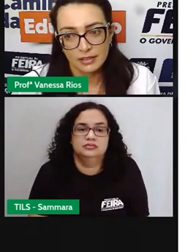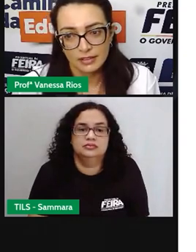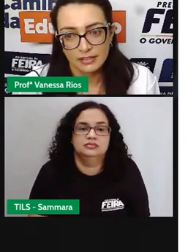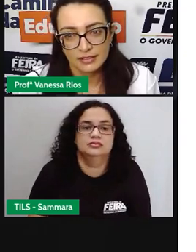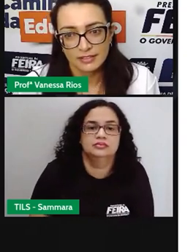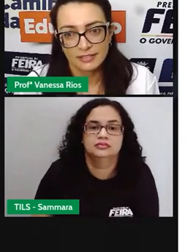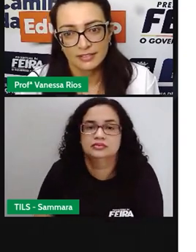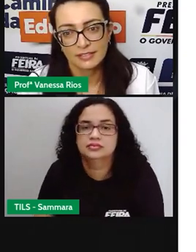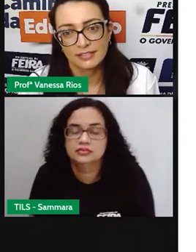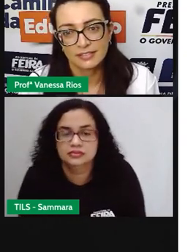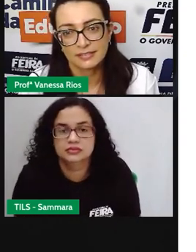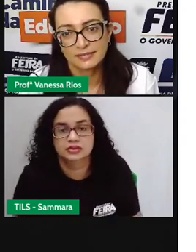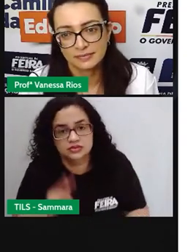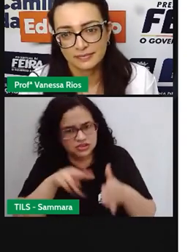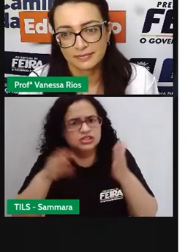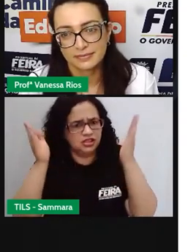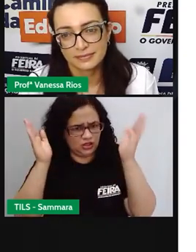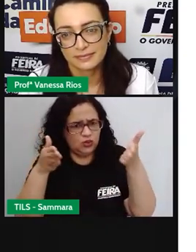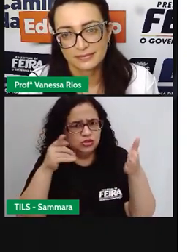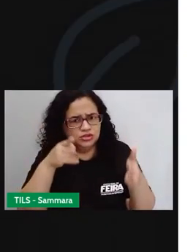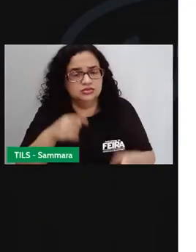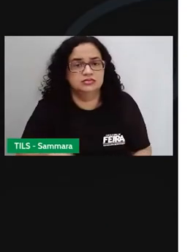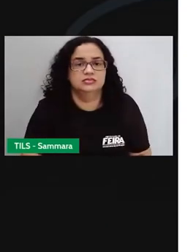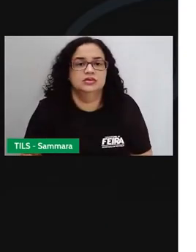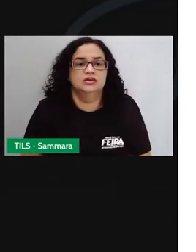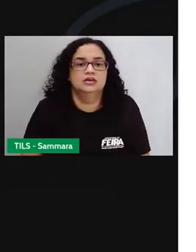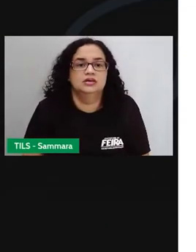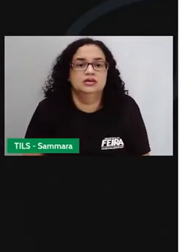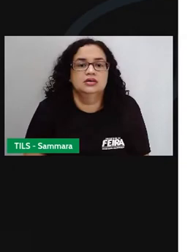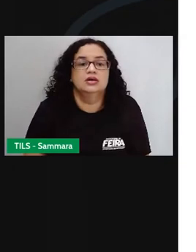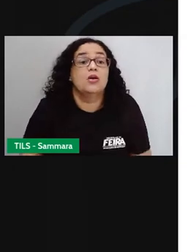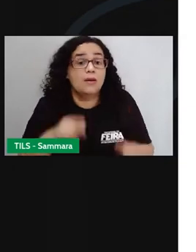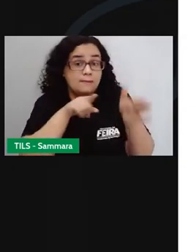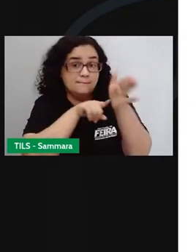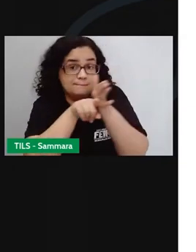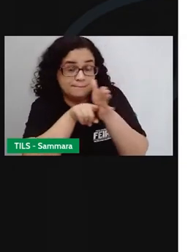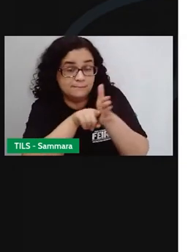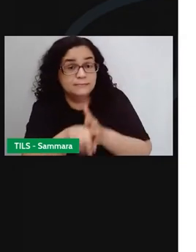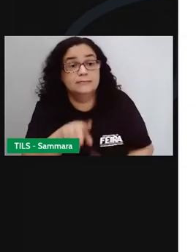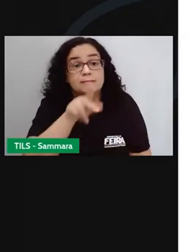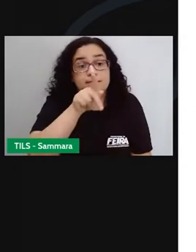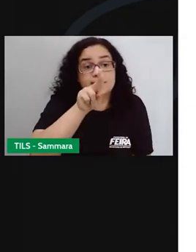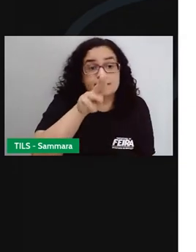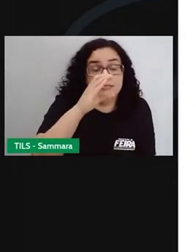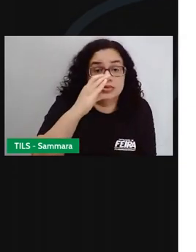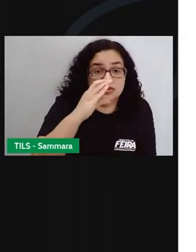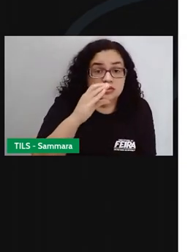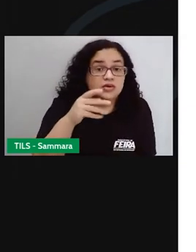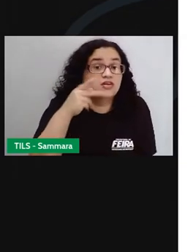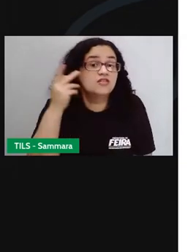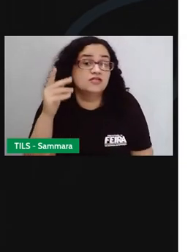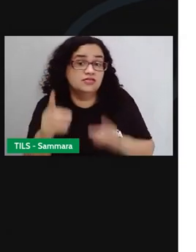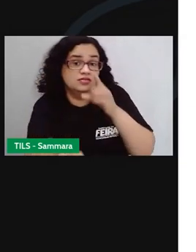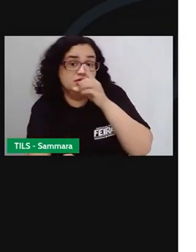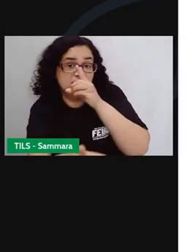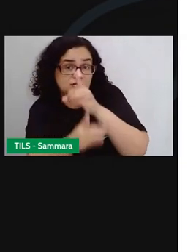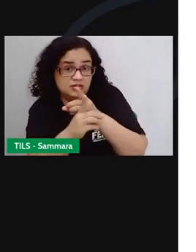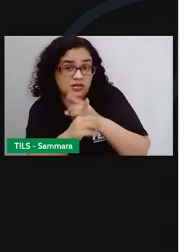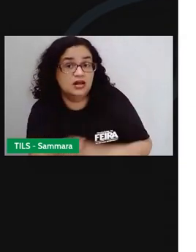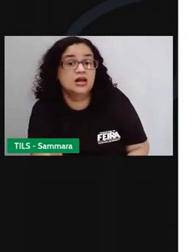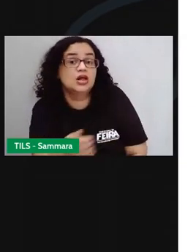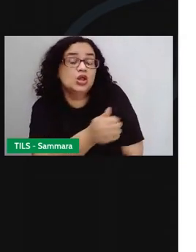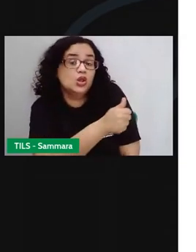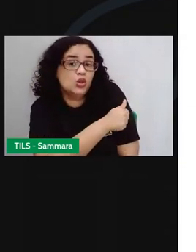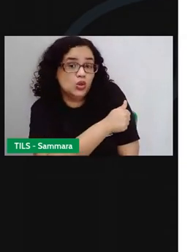Você já leu hoje? Uma pesquisa da PUC Campinas descobriu que os alunos com